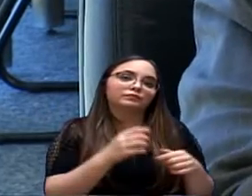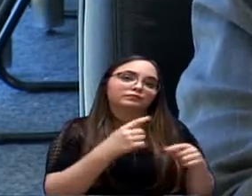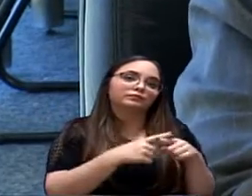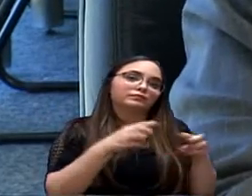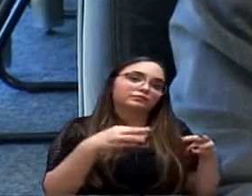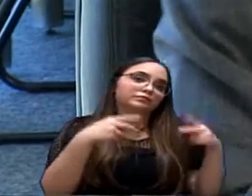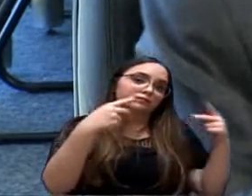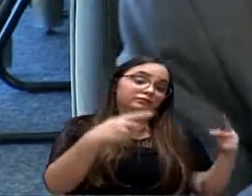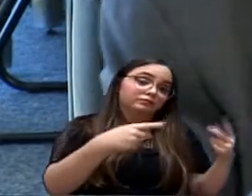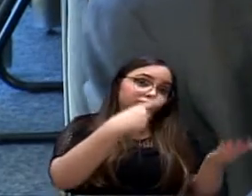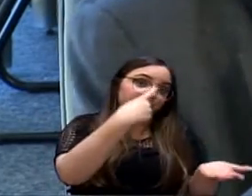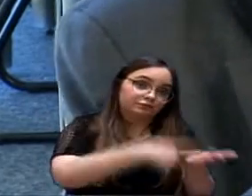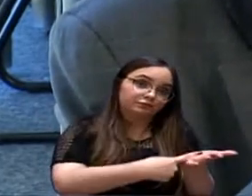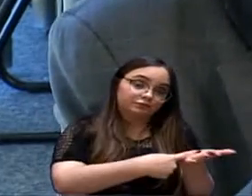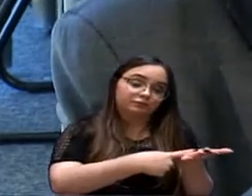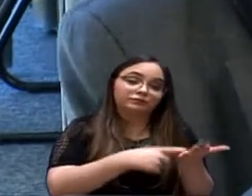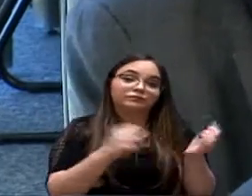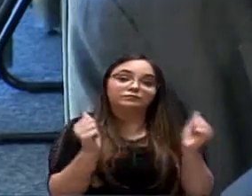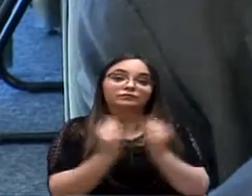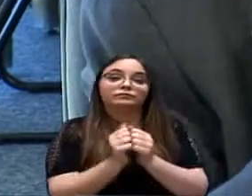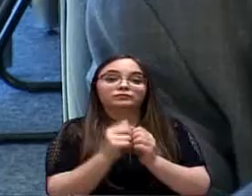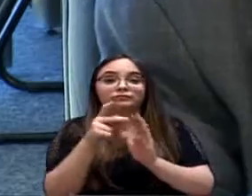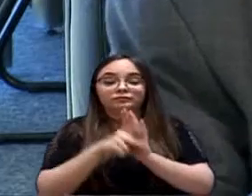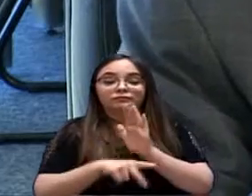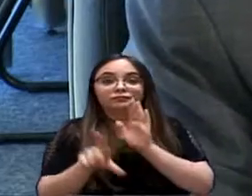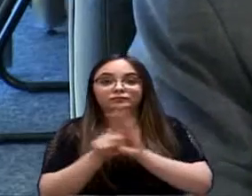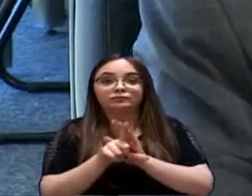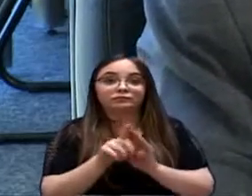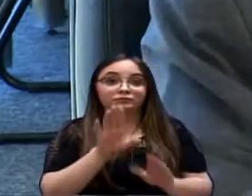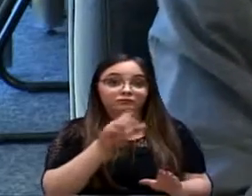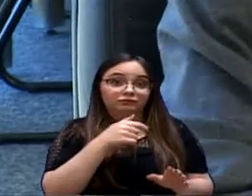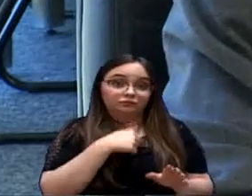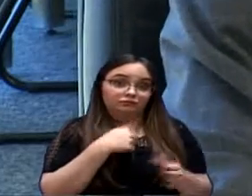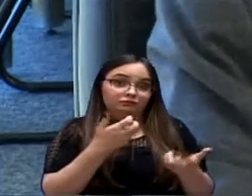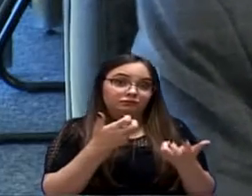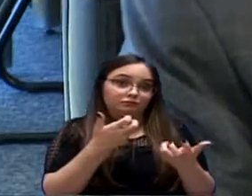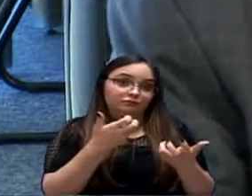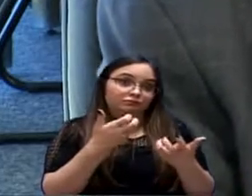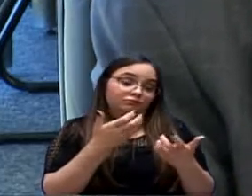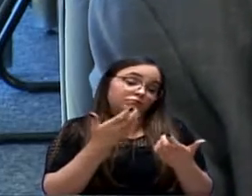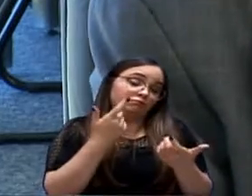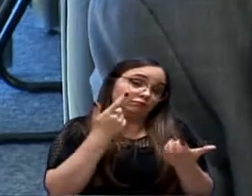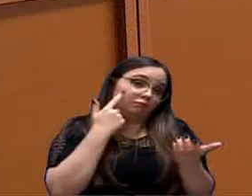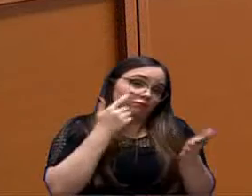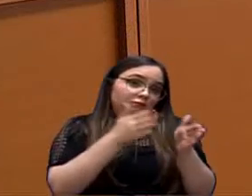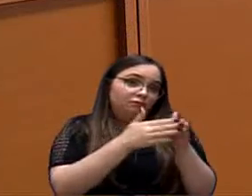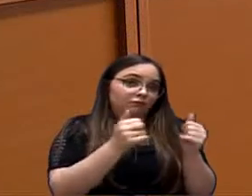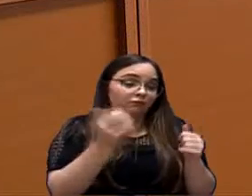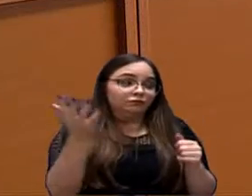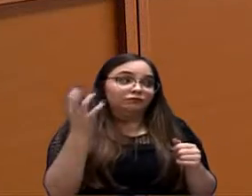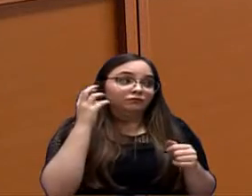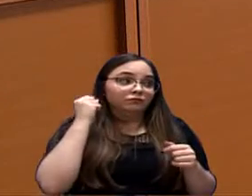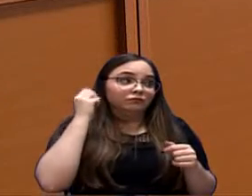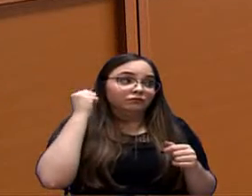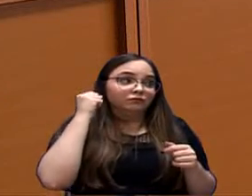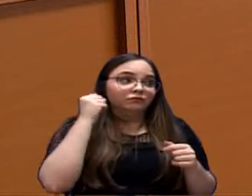e o projeto de lei da nobre vereadora. Eu gostaria de fazer uma proposta aqui. Eu gostaria de pedir, então, a própria autora,